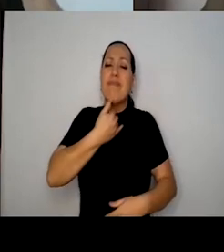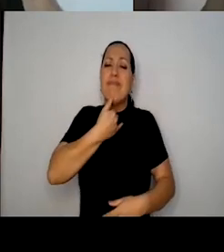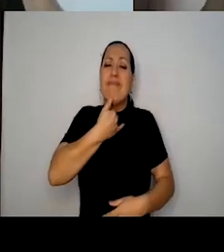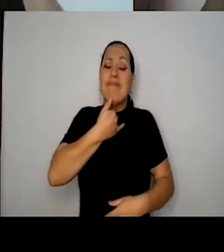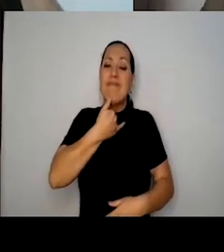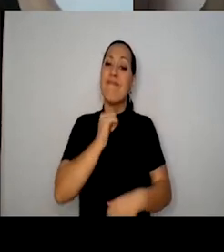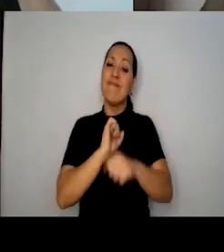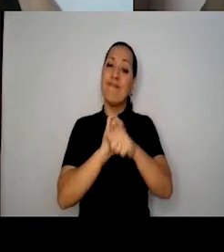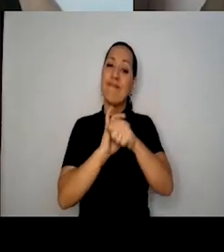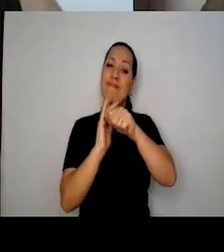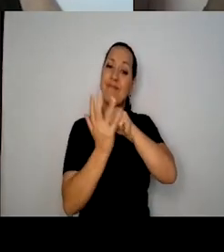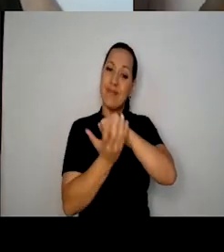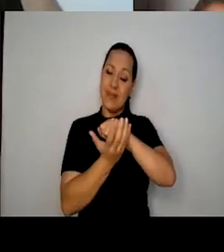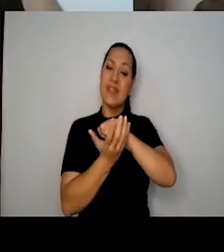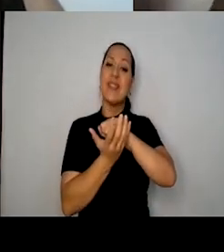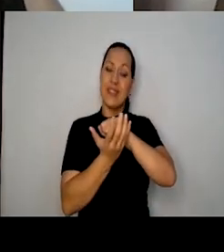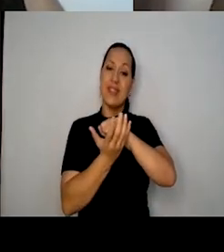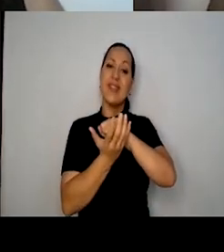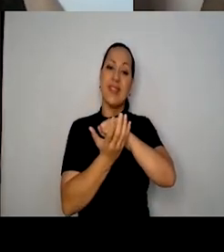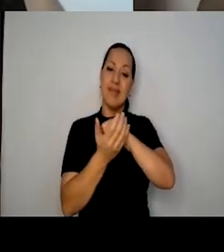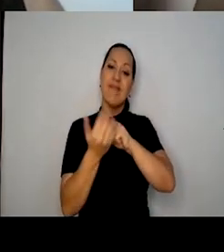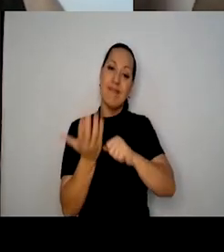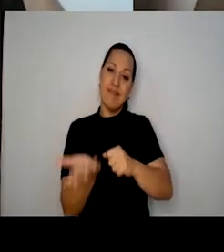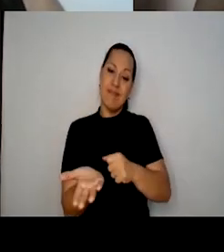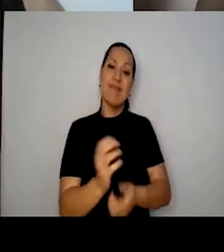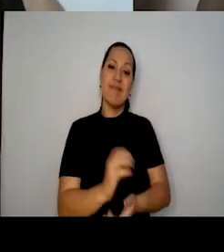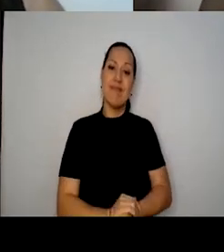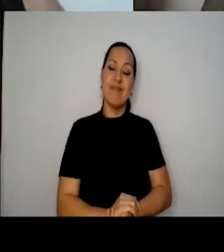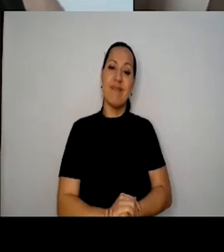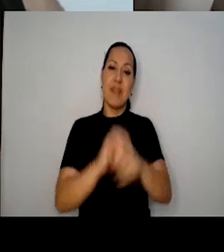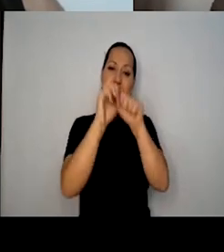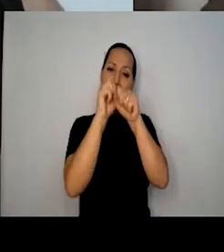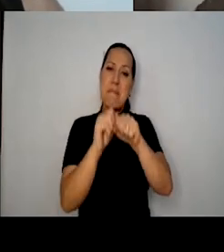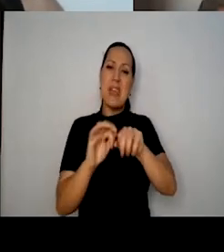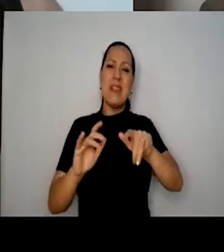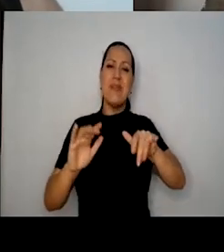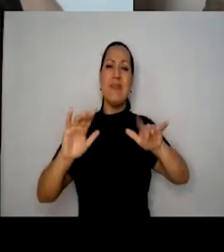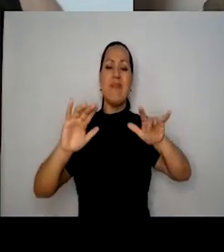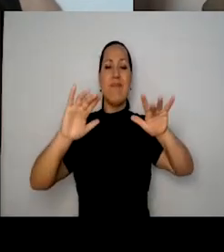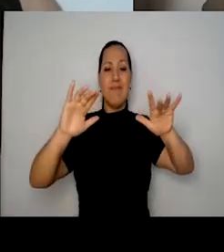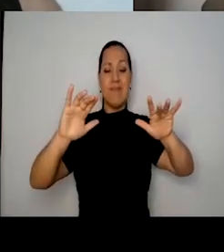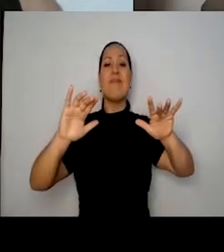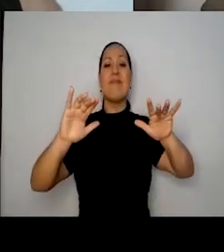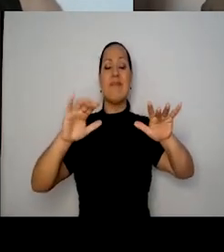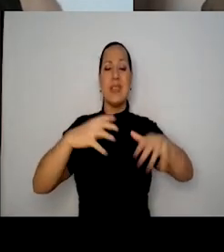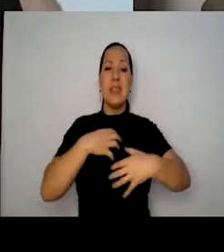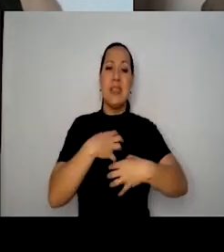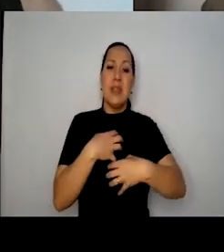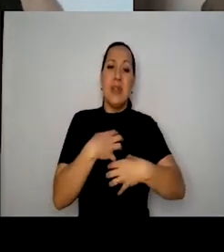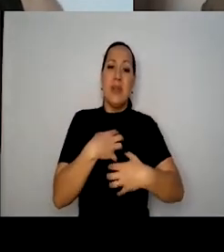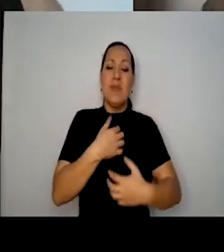né? Que é a dor de uma grande epidemia, de algo que vem para